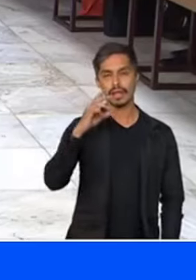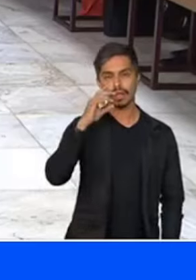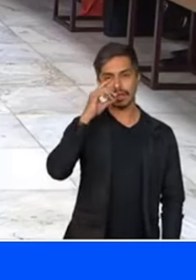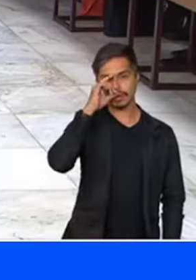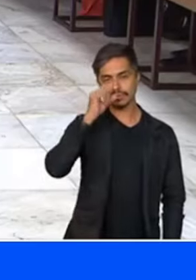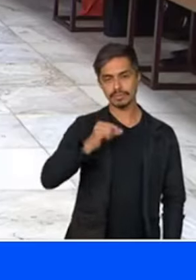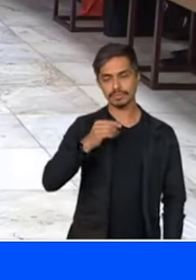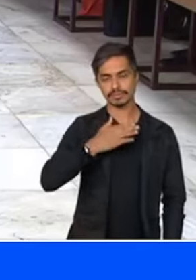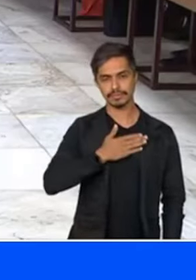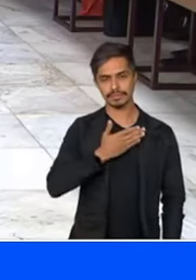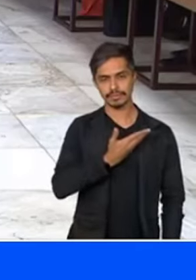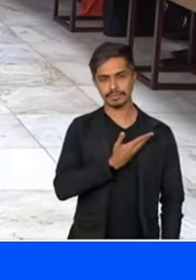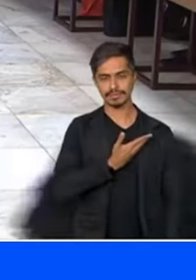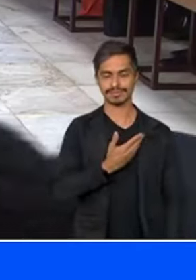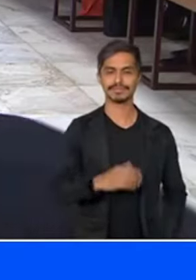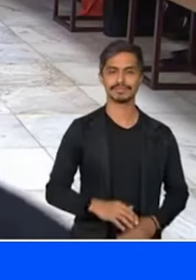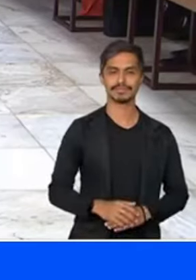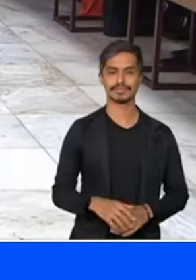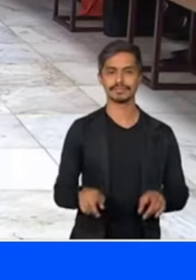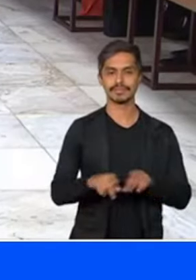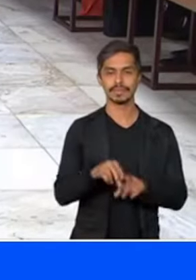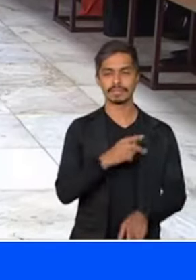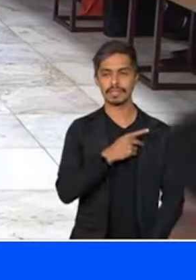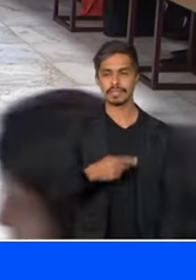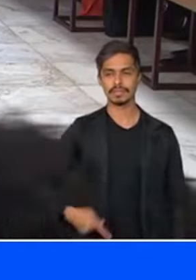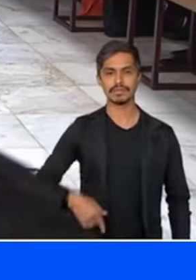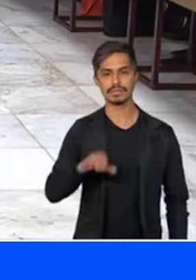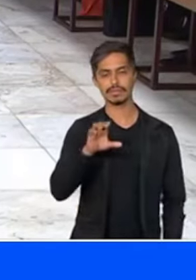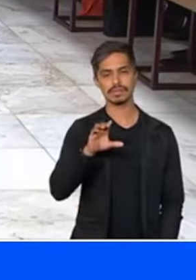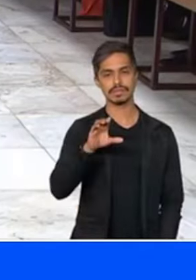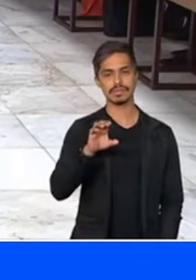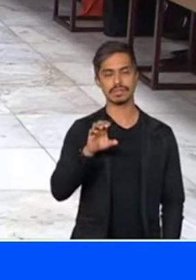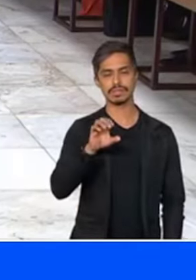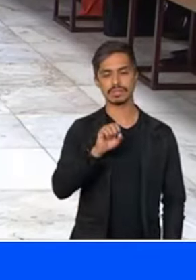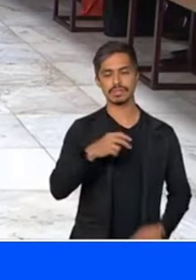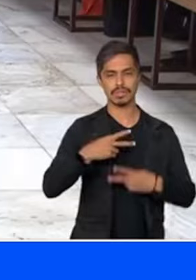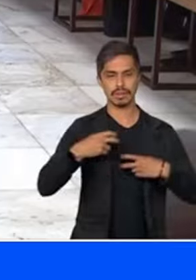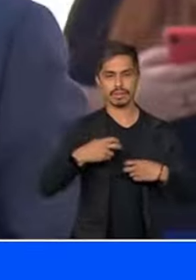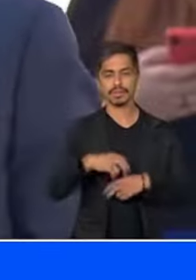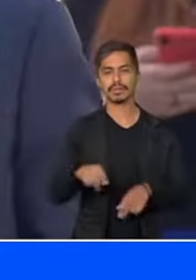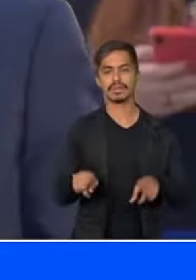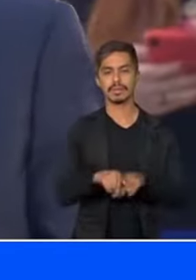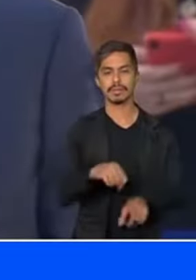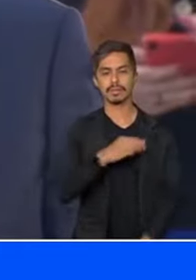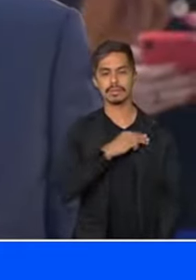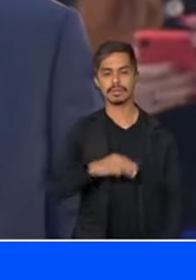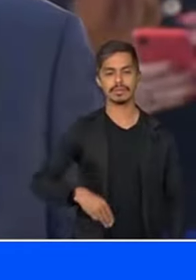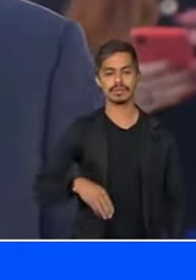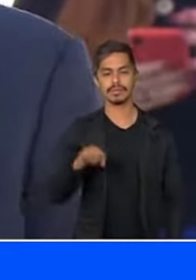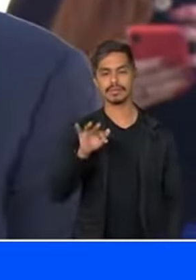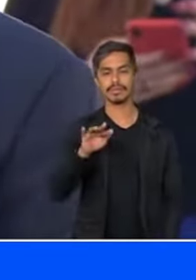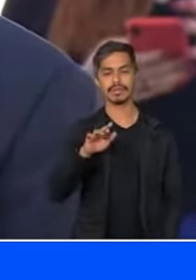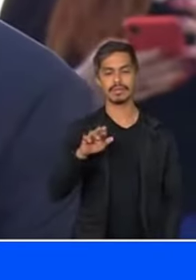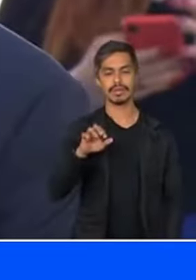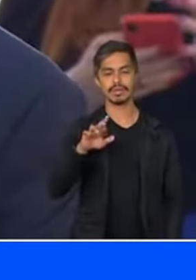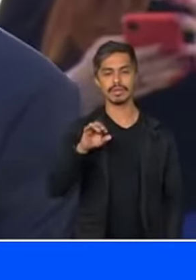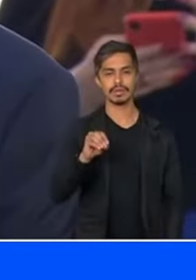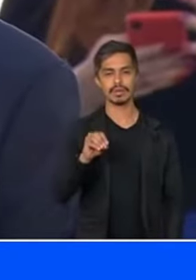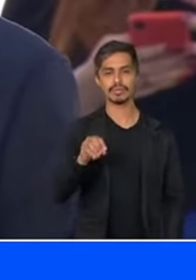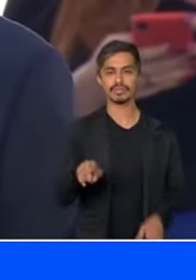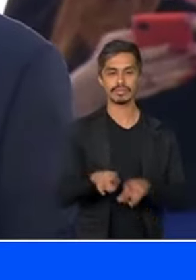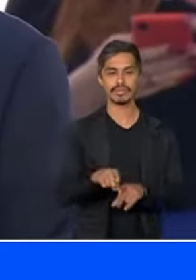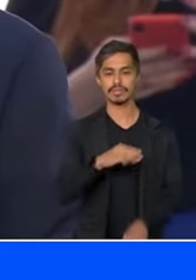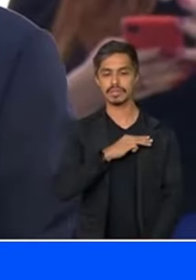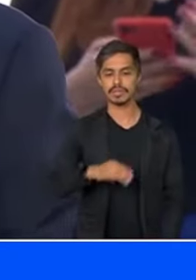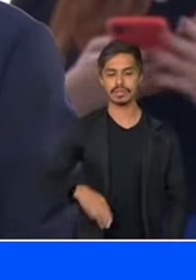Meu caro presidente do SEBRAE Meu caro ministro Favaro Meu caro ministro da Fazenda